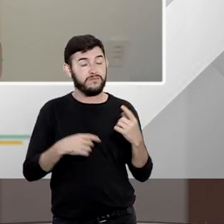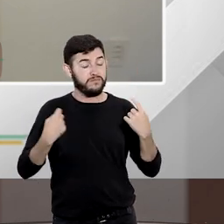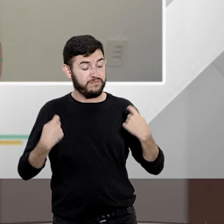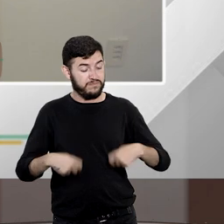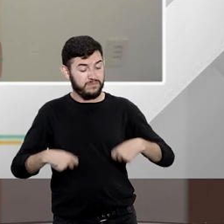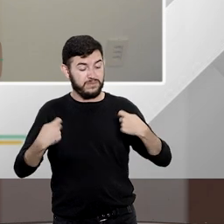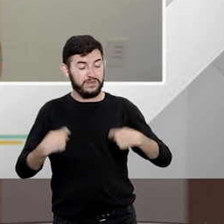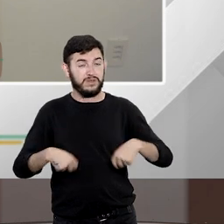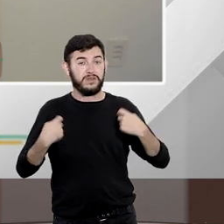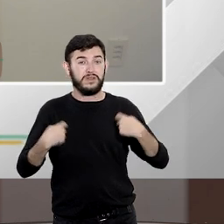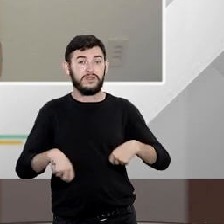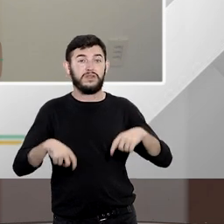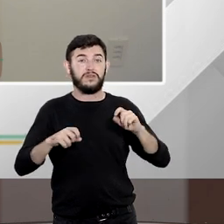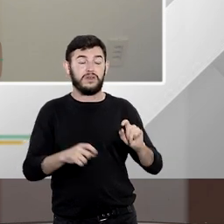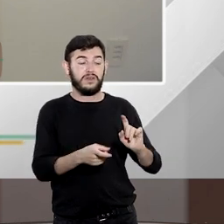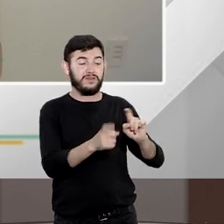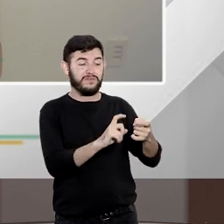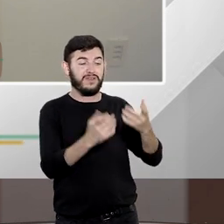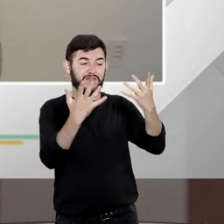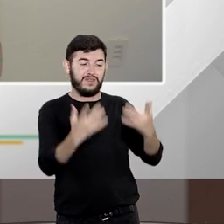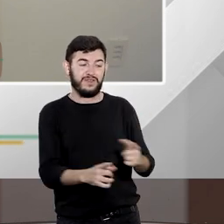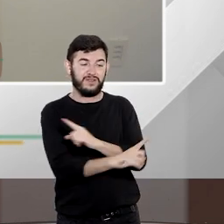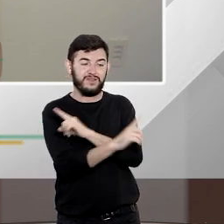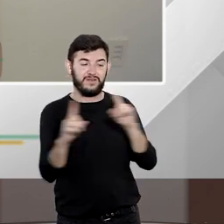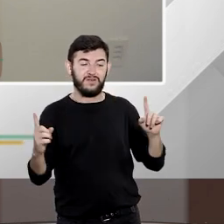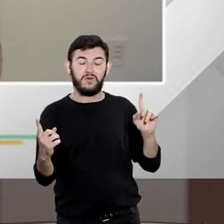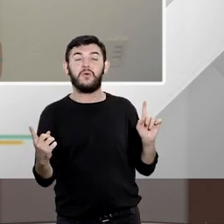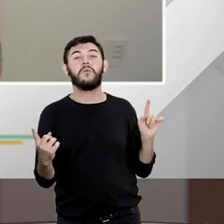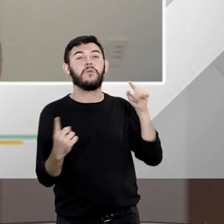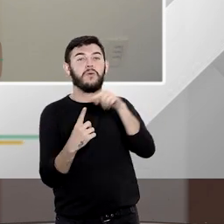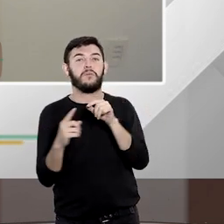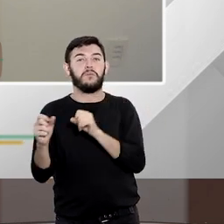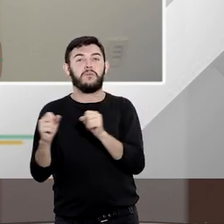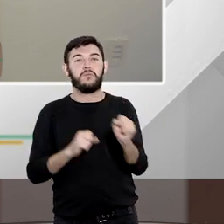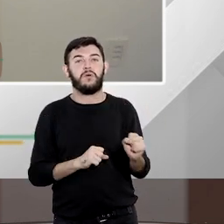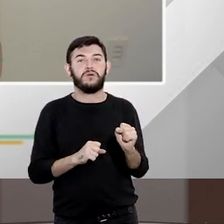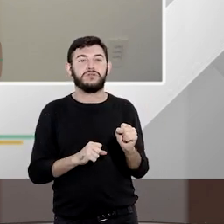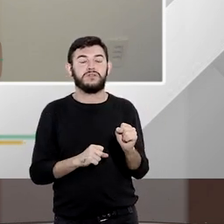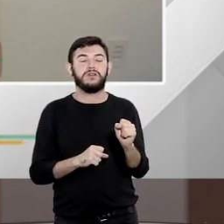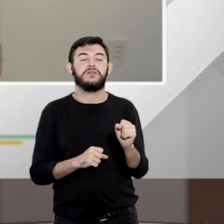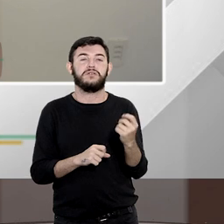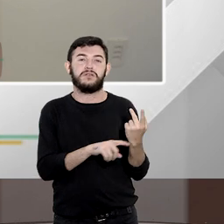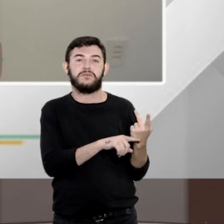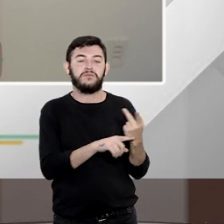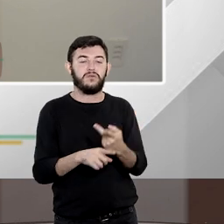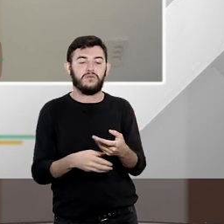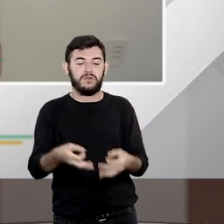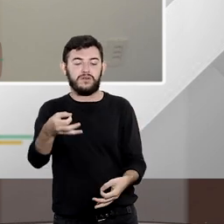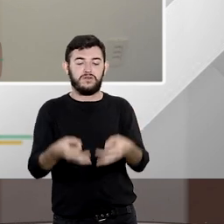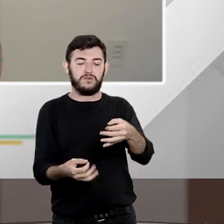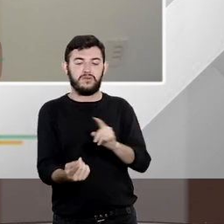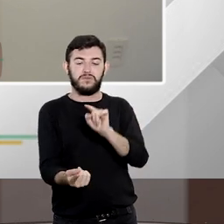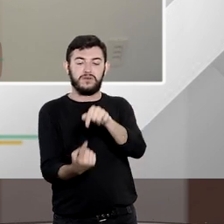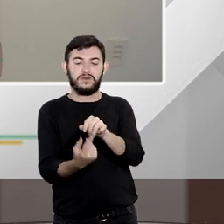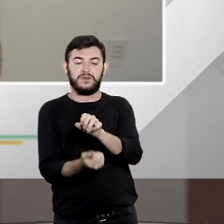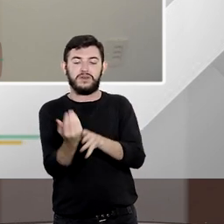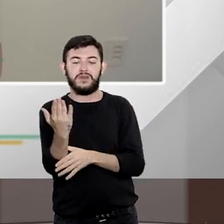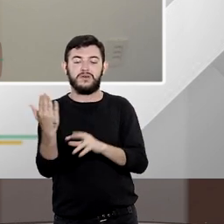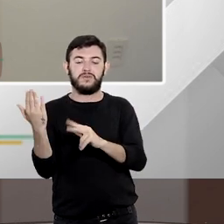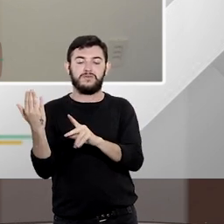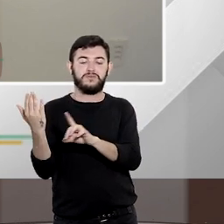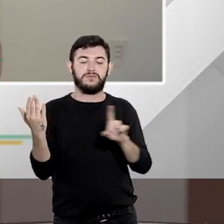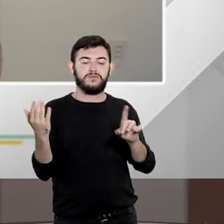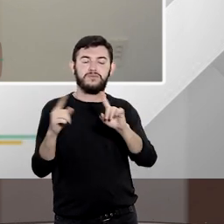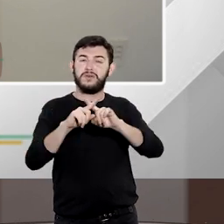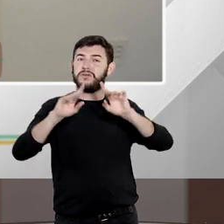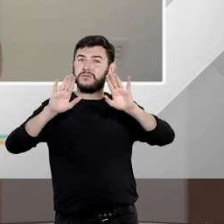recusa administrativa primeiro para que ele seja impetrado judicialmente então é necessário que a parte primeiro se